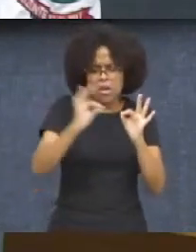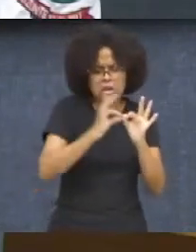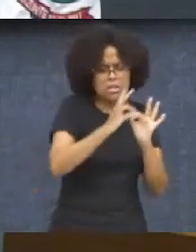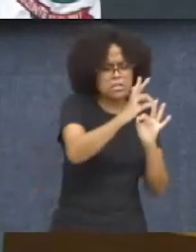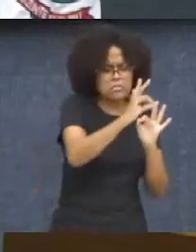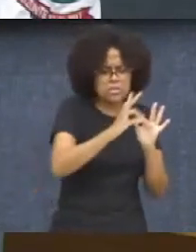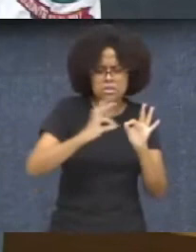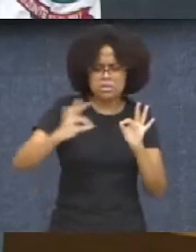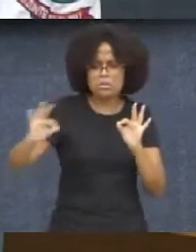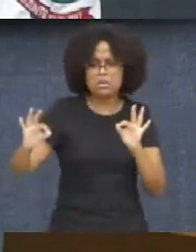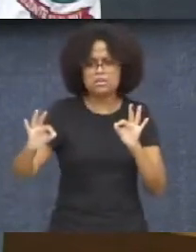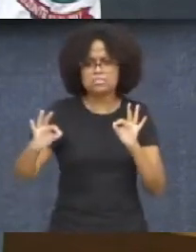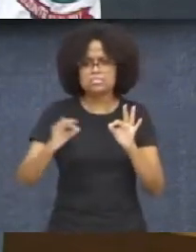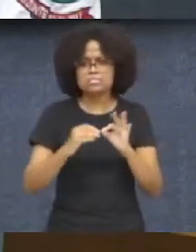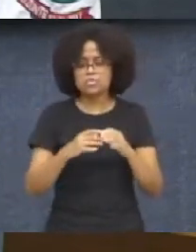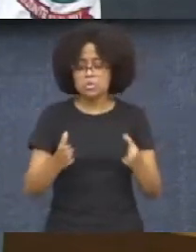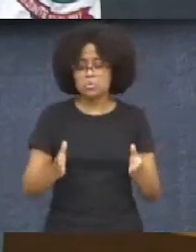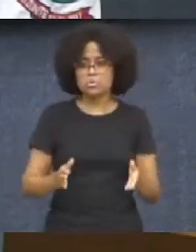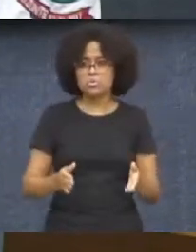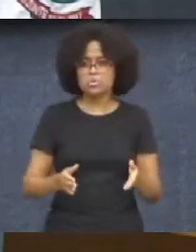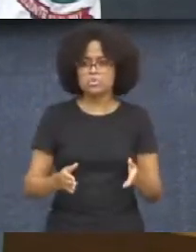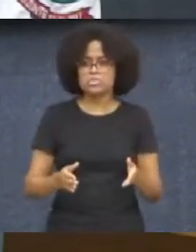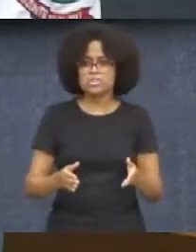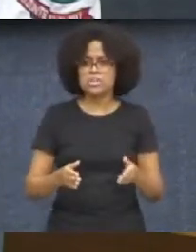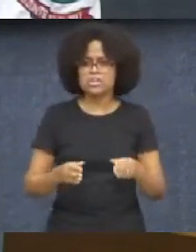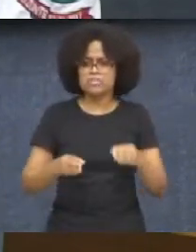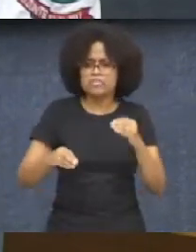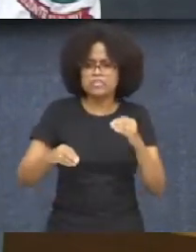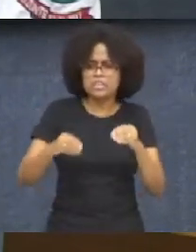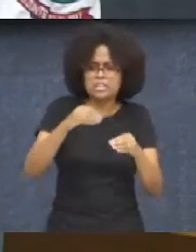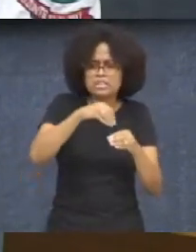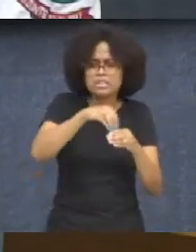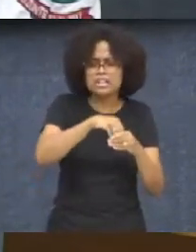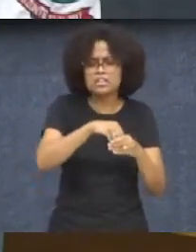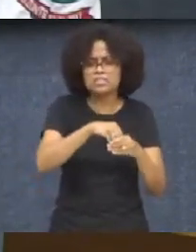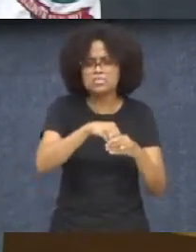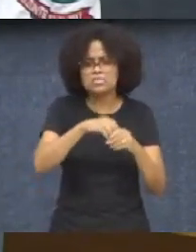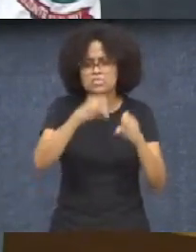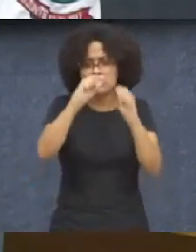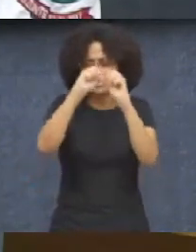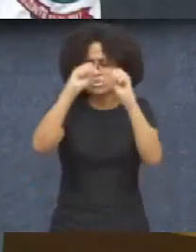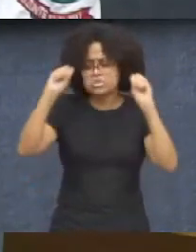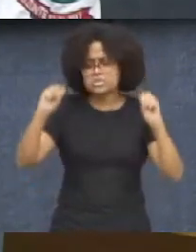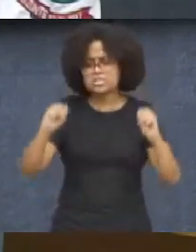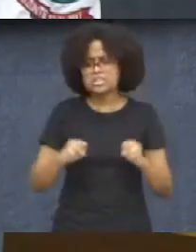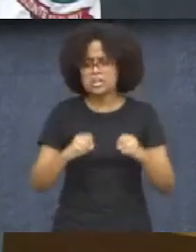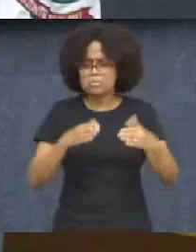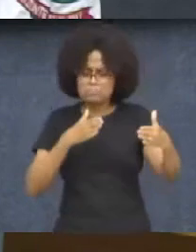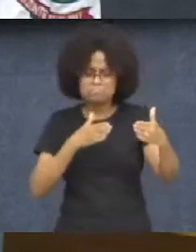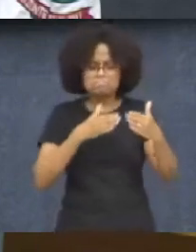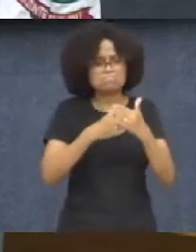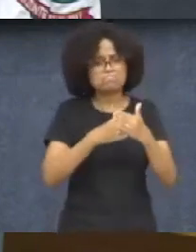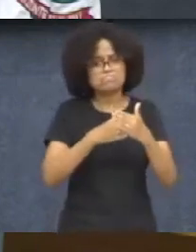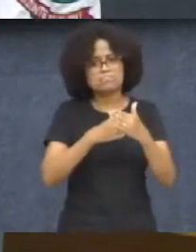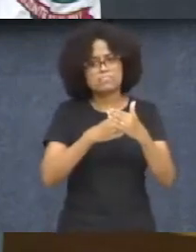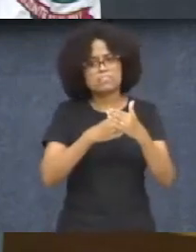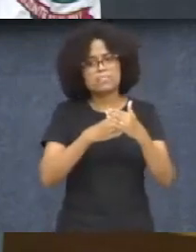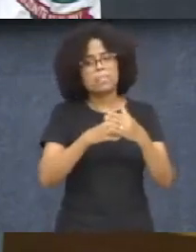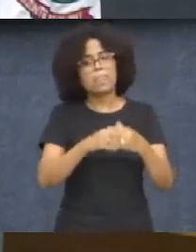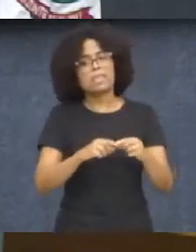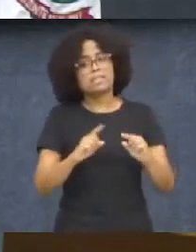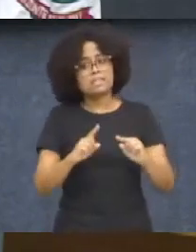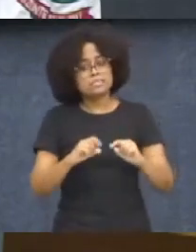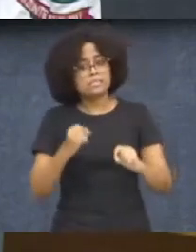Então, hoje, isso fica dentro de um sistema que não é acessível a ninguém. Se a gente traz essa bilhetagem